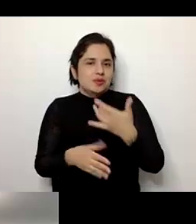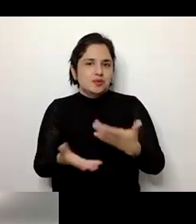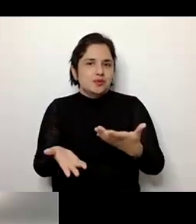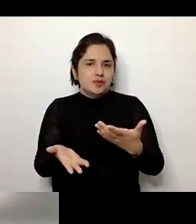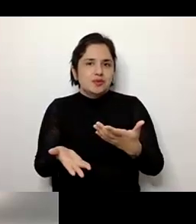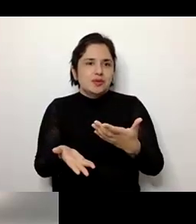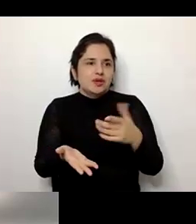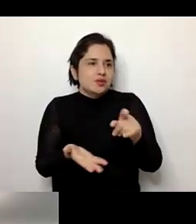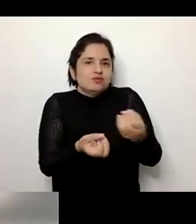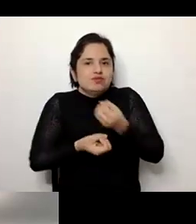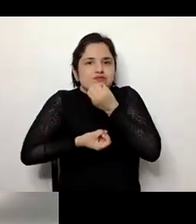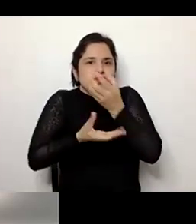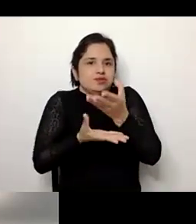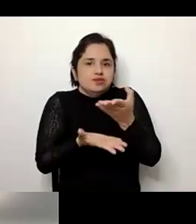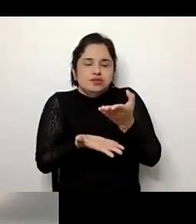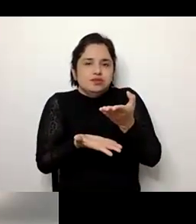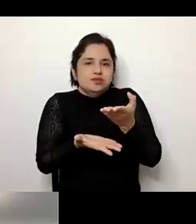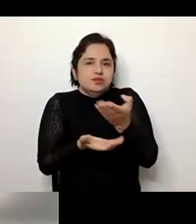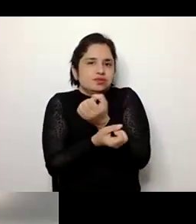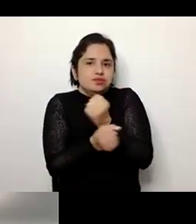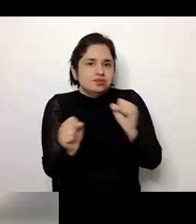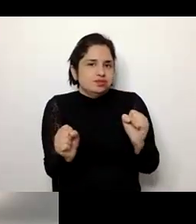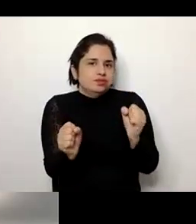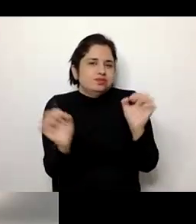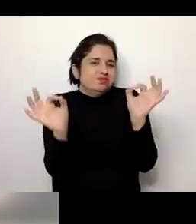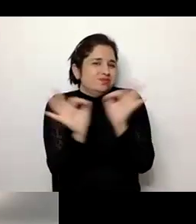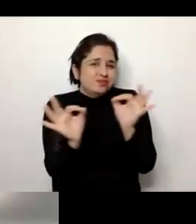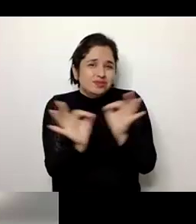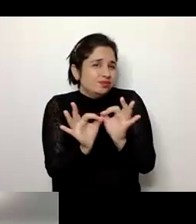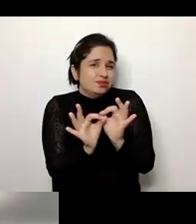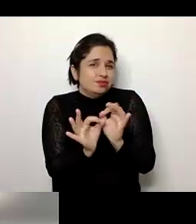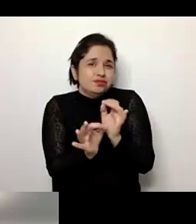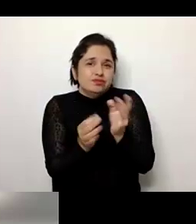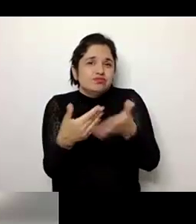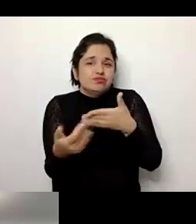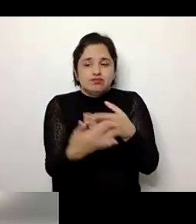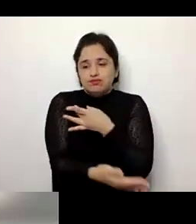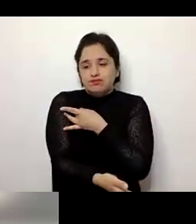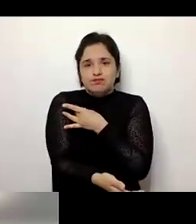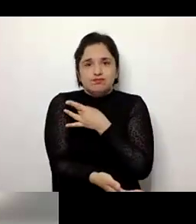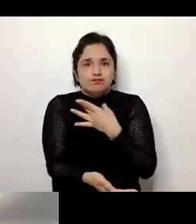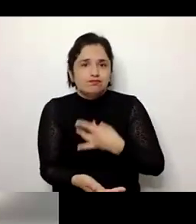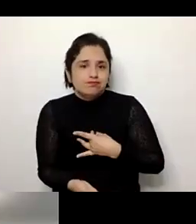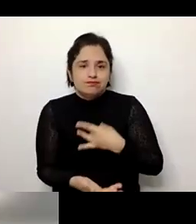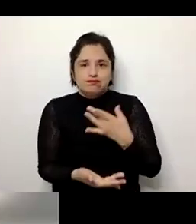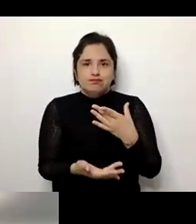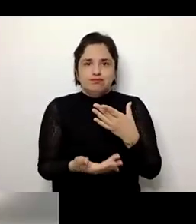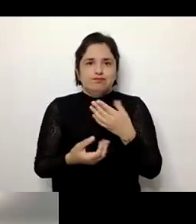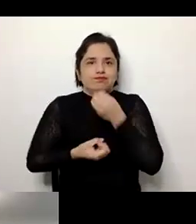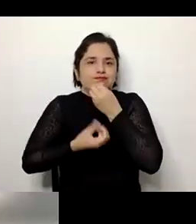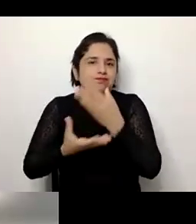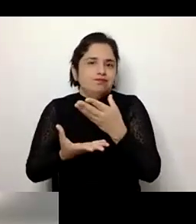enfermedade ou patologia, porque justamente não conseguem explicar muito bem de que consiste muitas vezes como essa